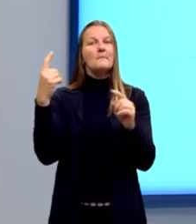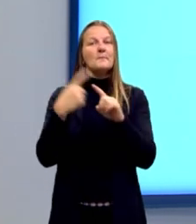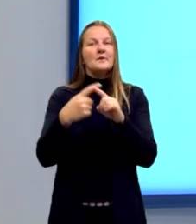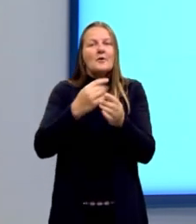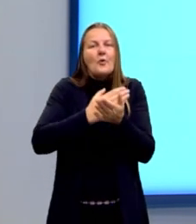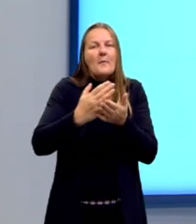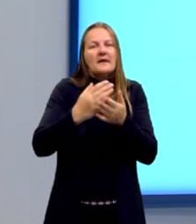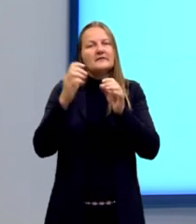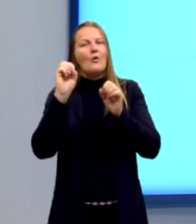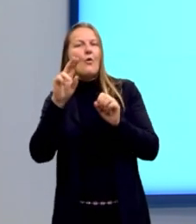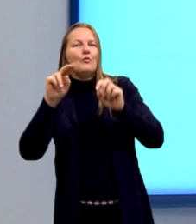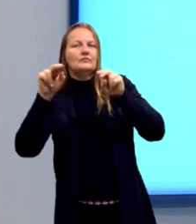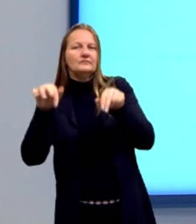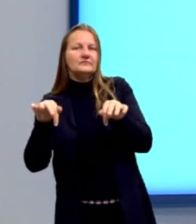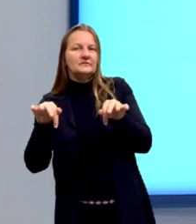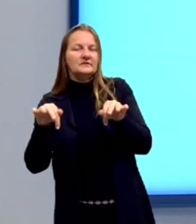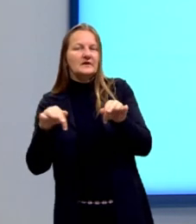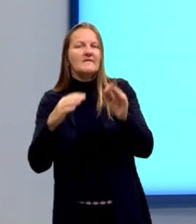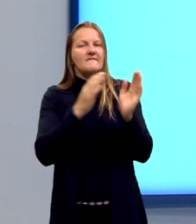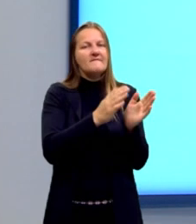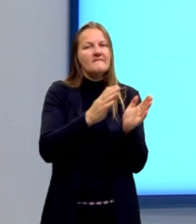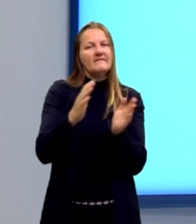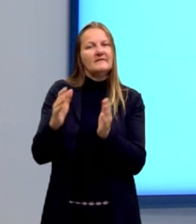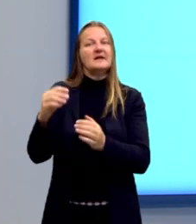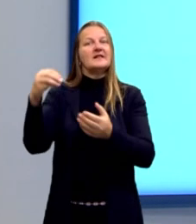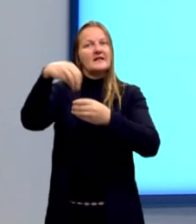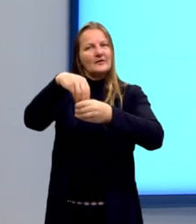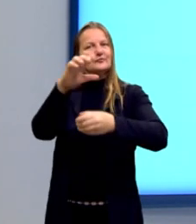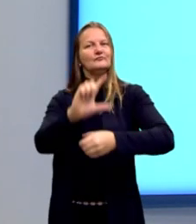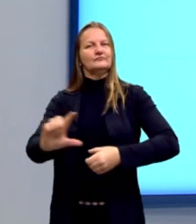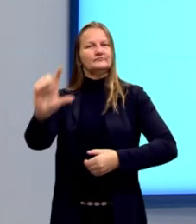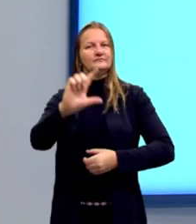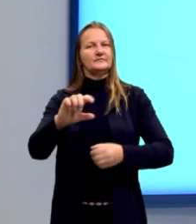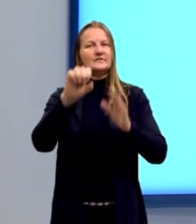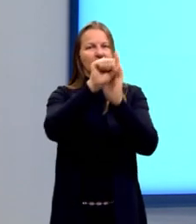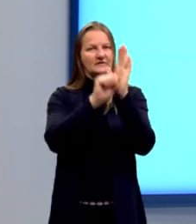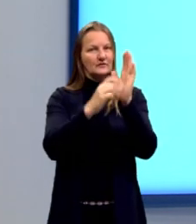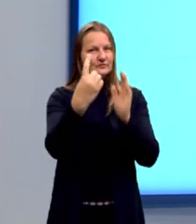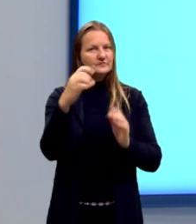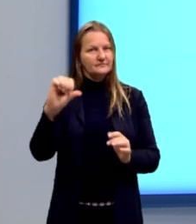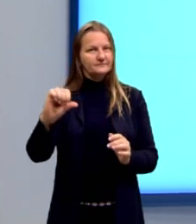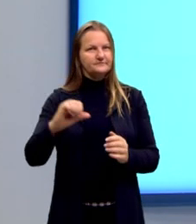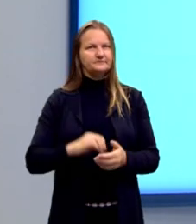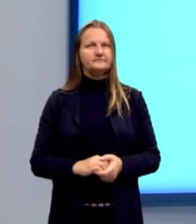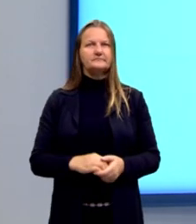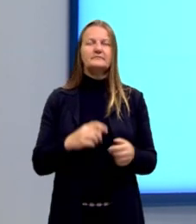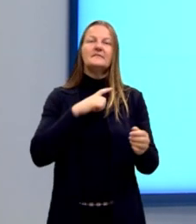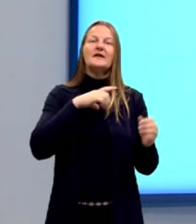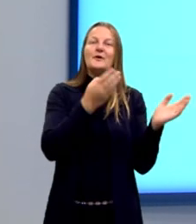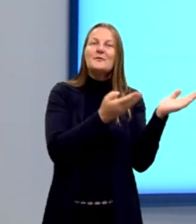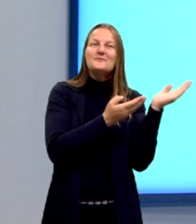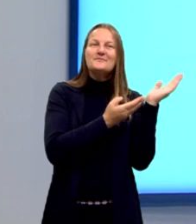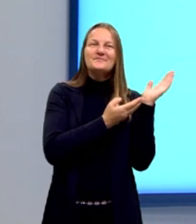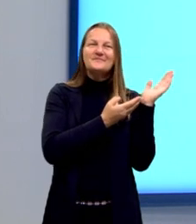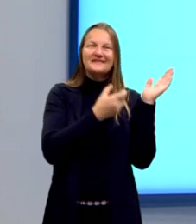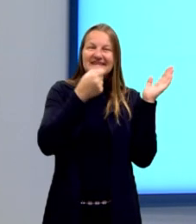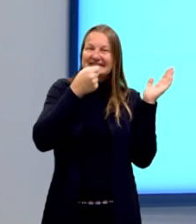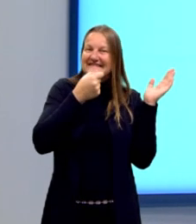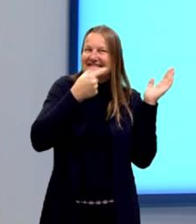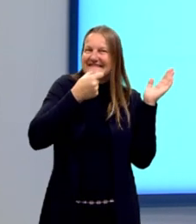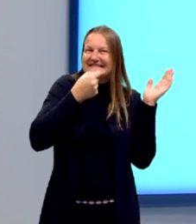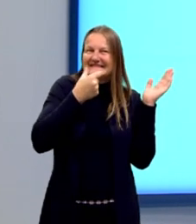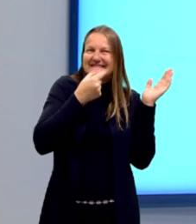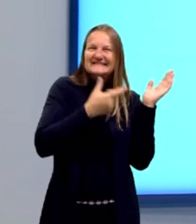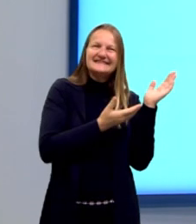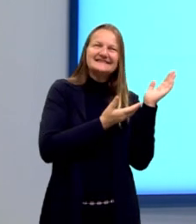inicia ou termina na área da literatura. Século XIX. Aqui eu tenho um meme, esses famosos memes,